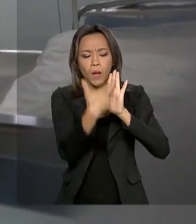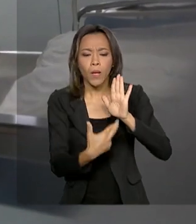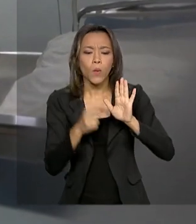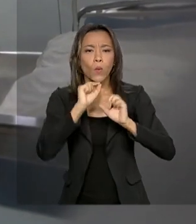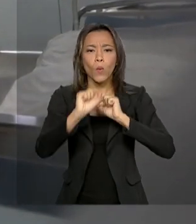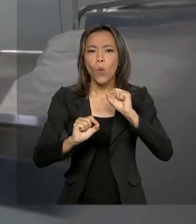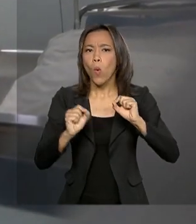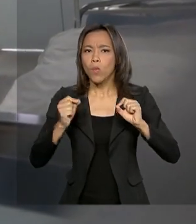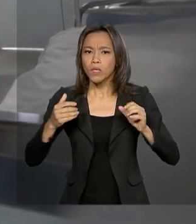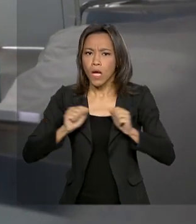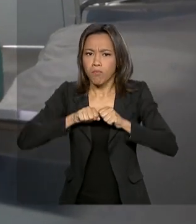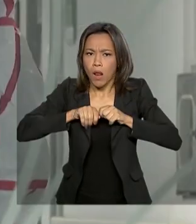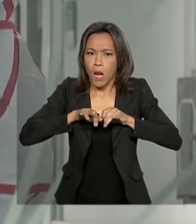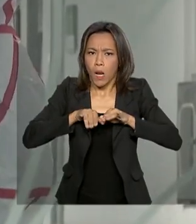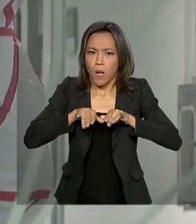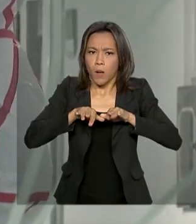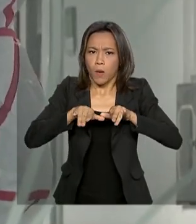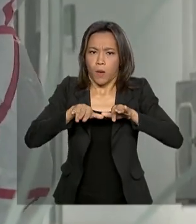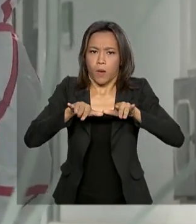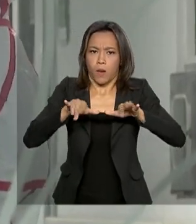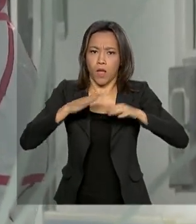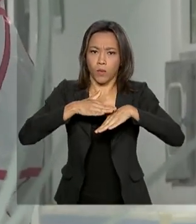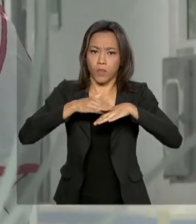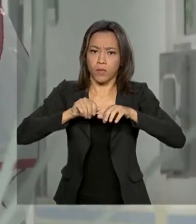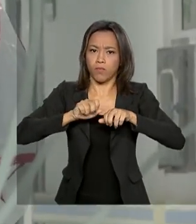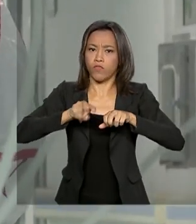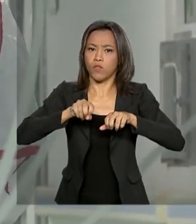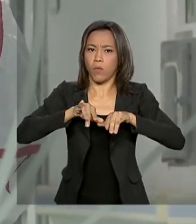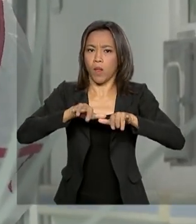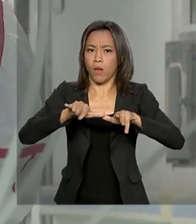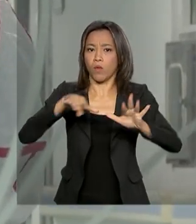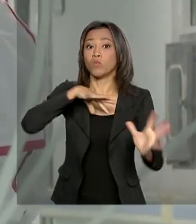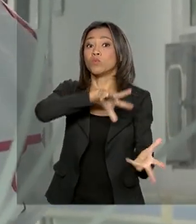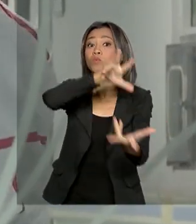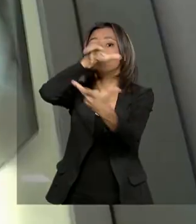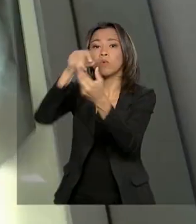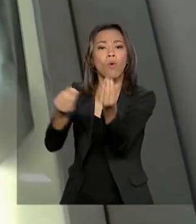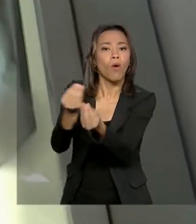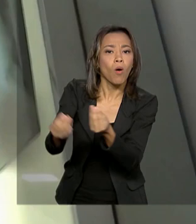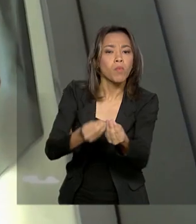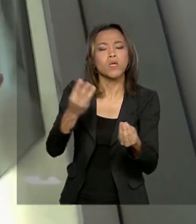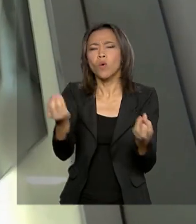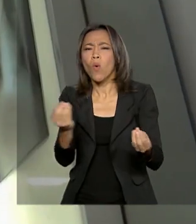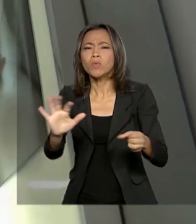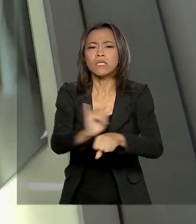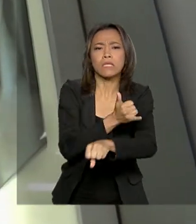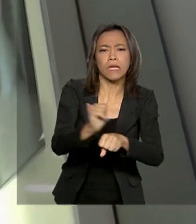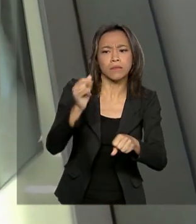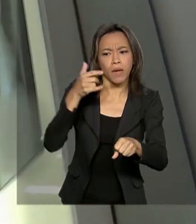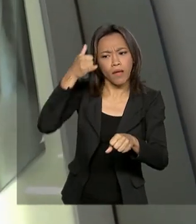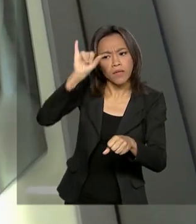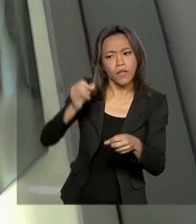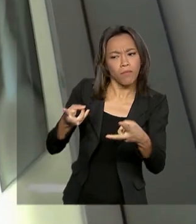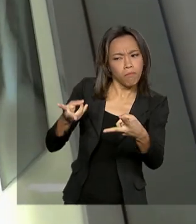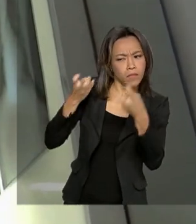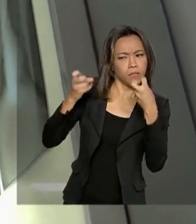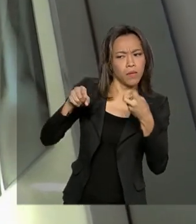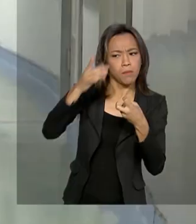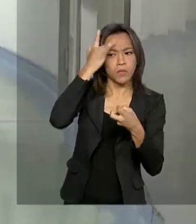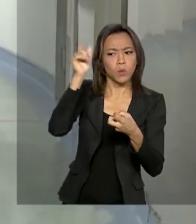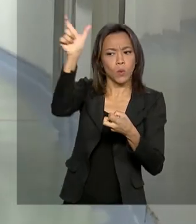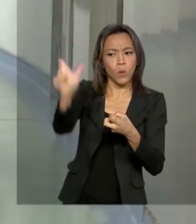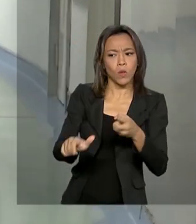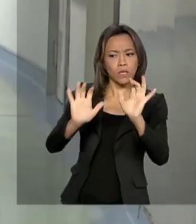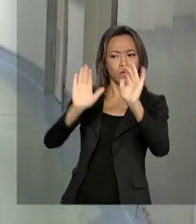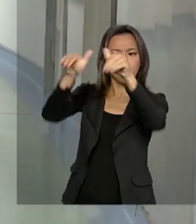o avanço do coronavírus no mundo e divulgadas ações que devem ser adotadas para identificar casos de passageiros contaminados